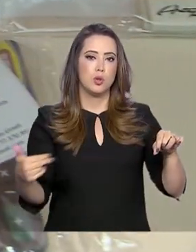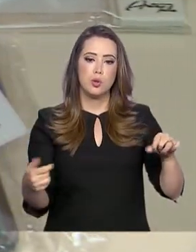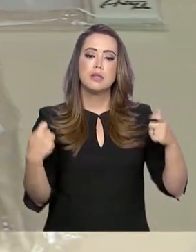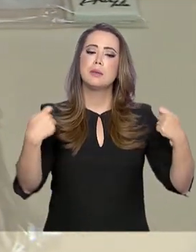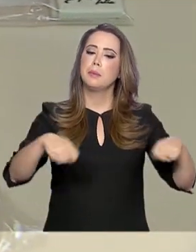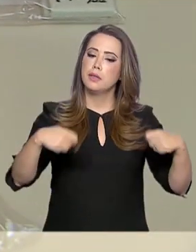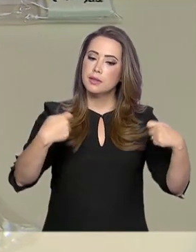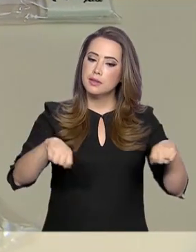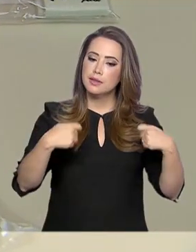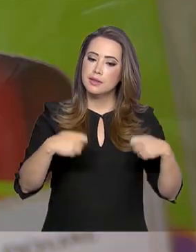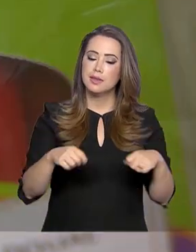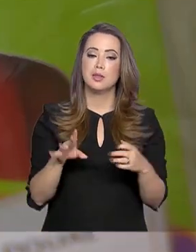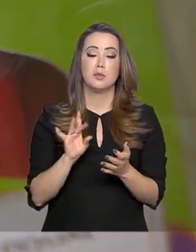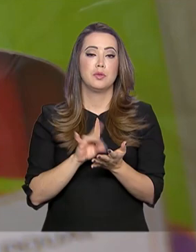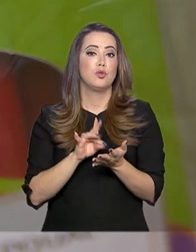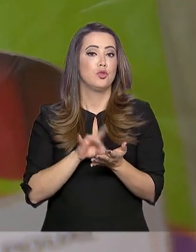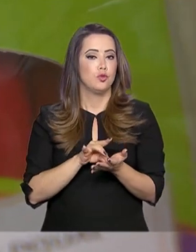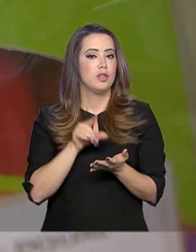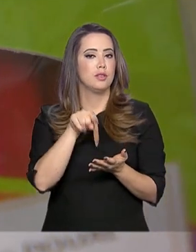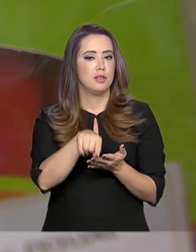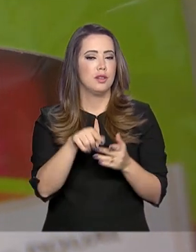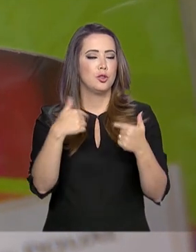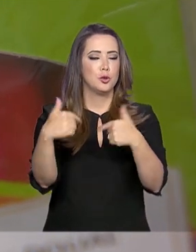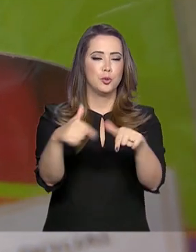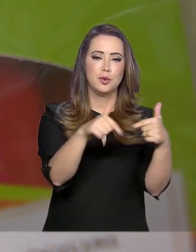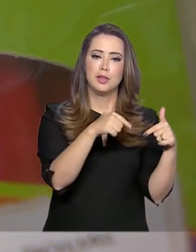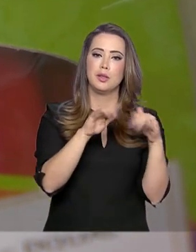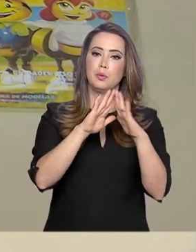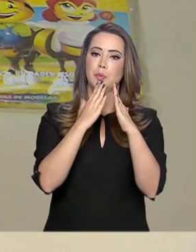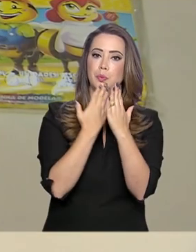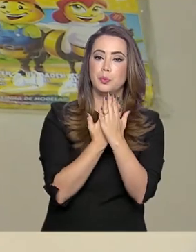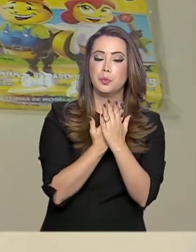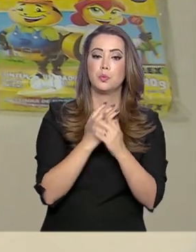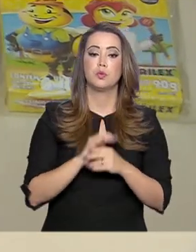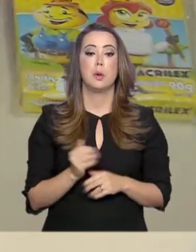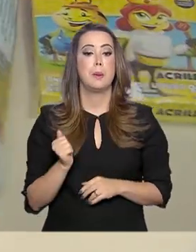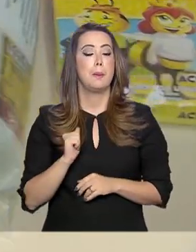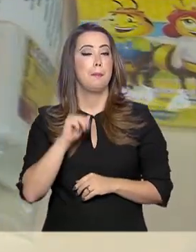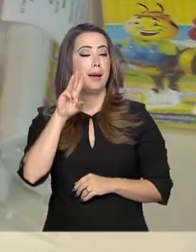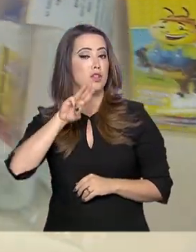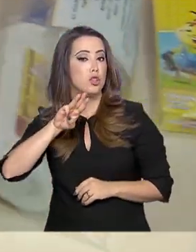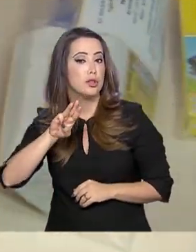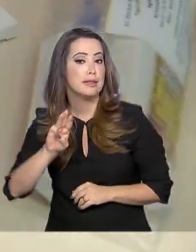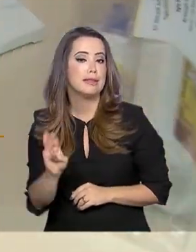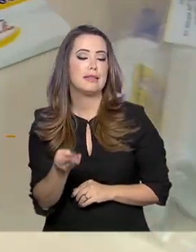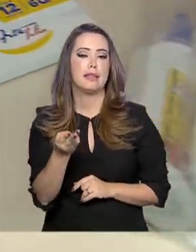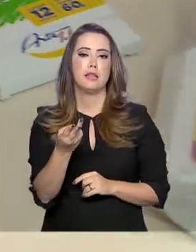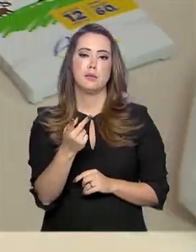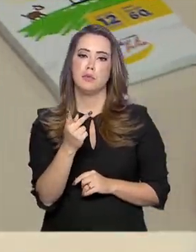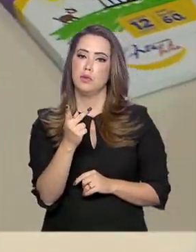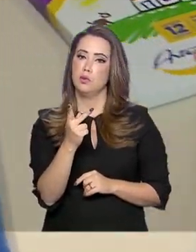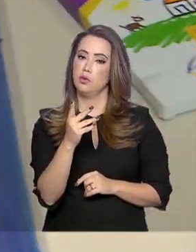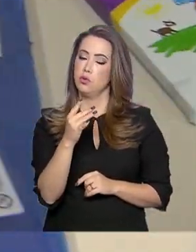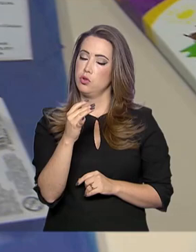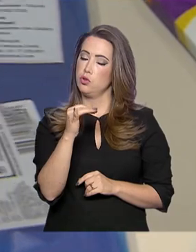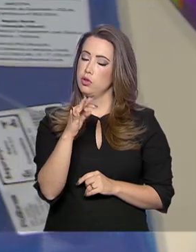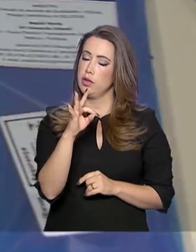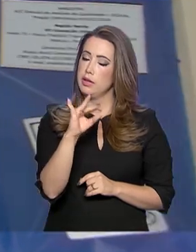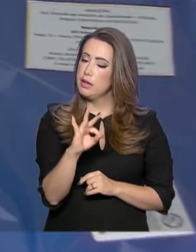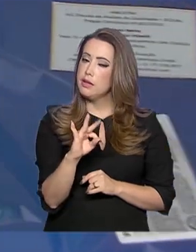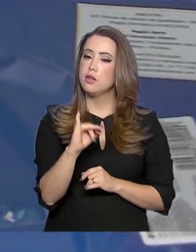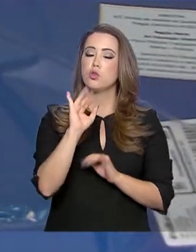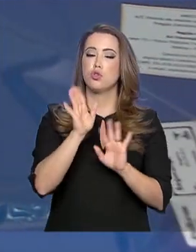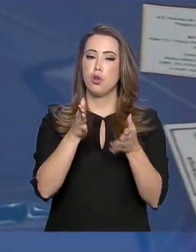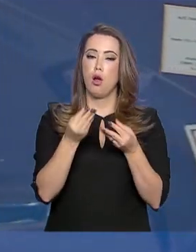necessário para realizar as atividades em sala de aula. Mais de 3 milhões de kits escolares já foram